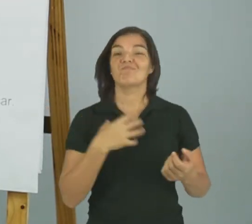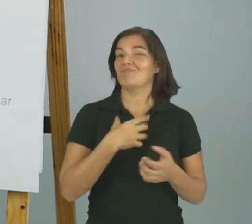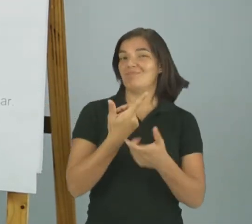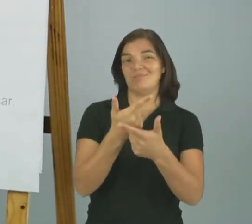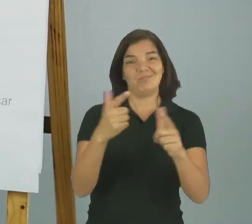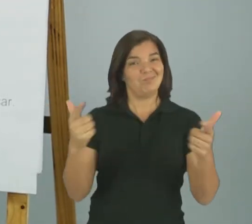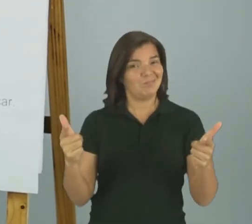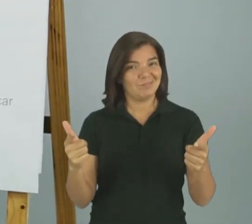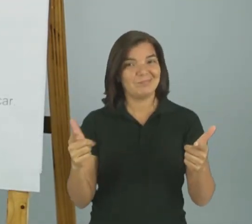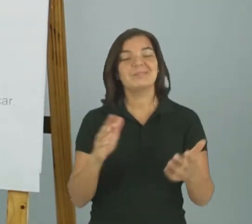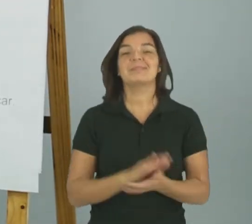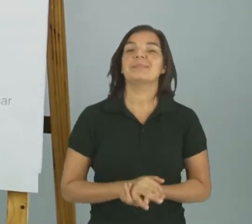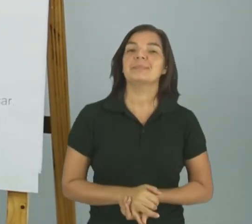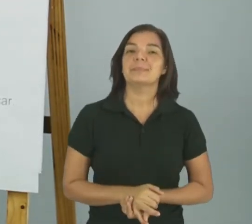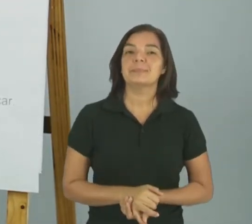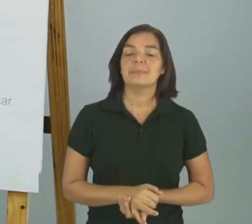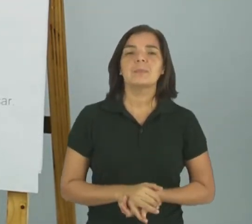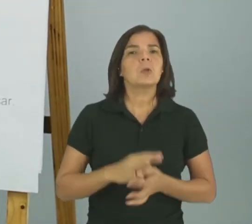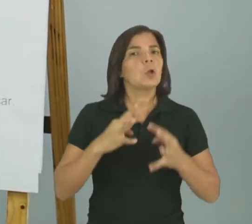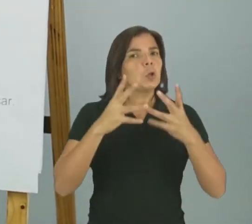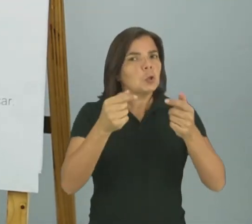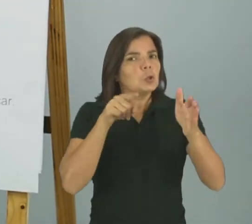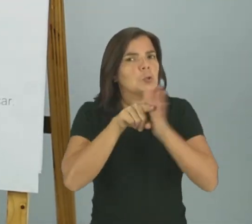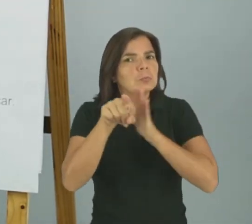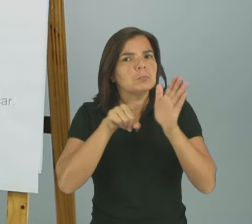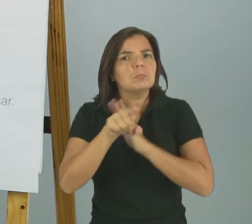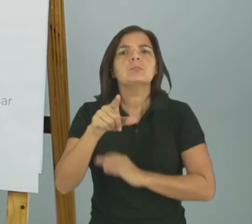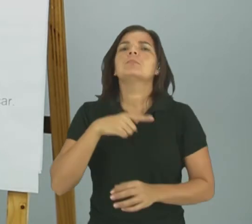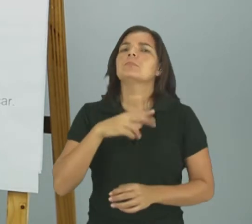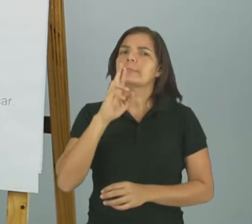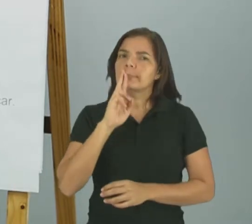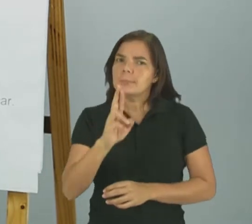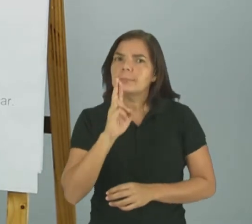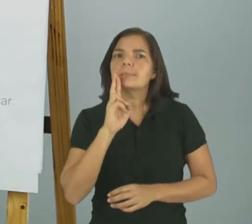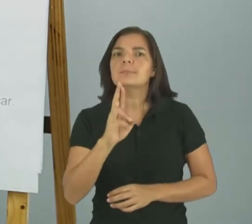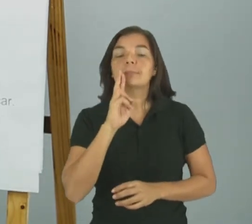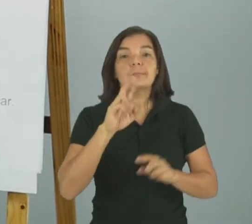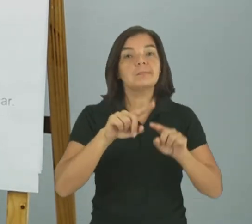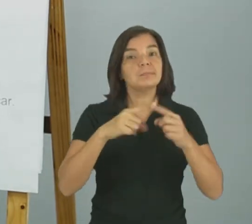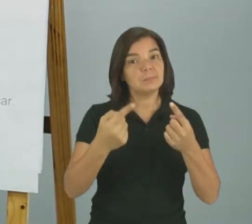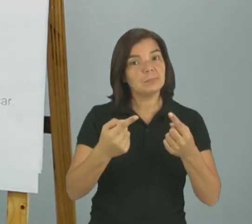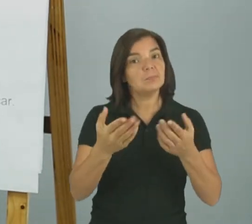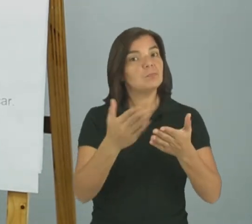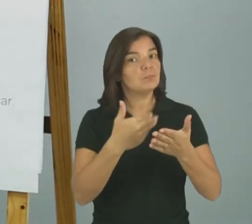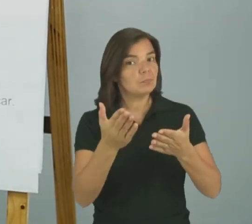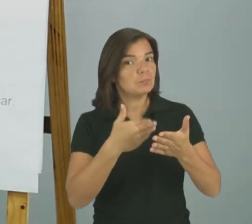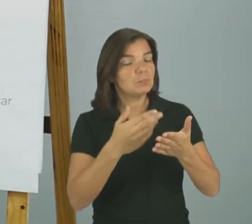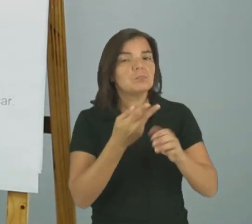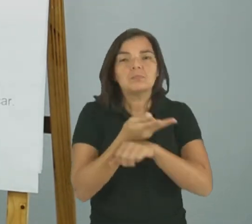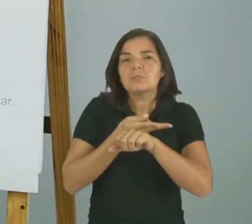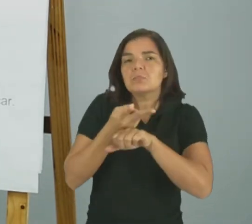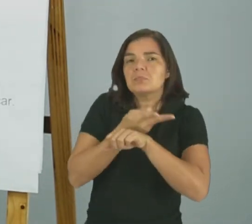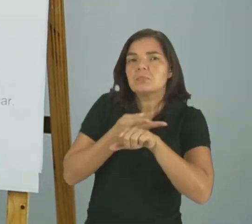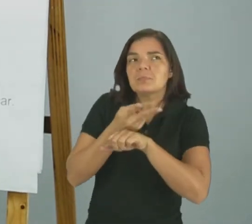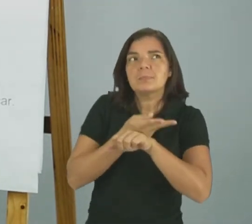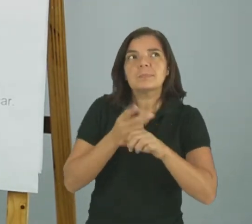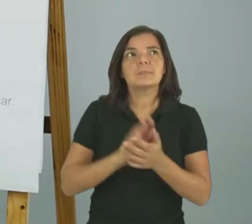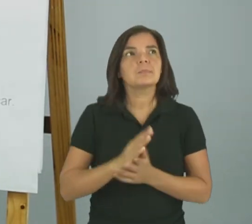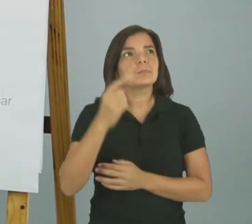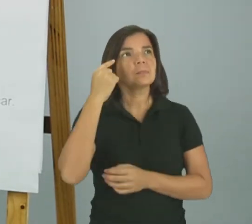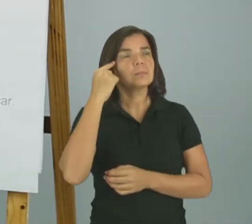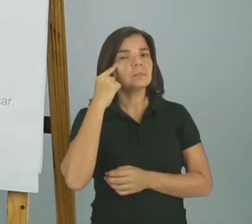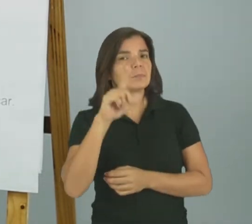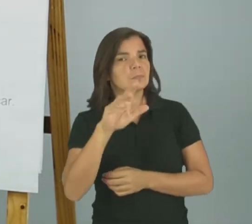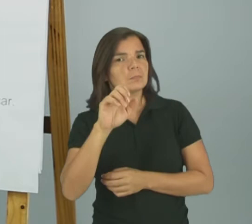dá E jeito não tem Toda pergunta exige resposta Em um livro vou procurar Pensa